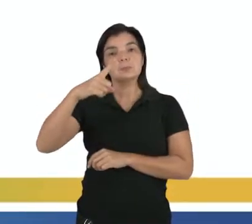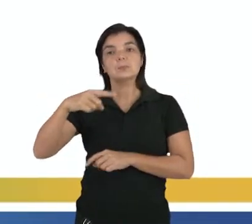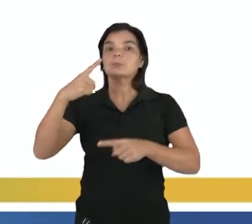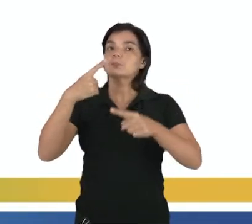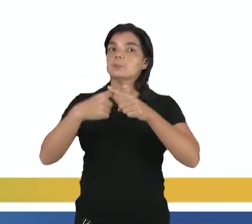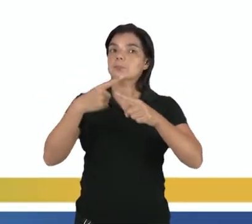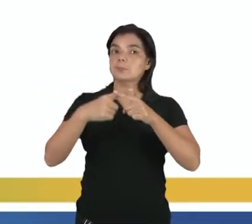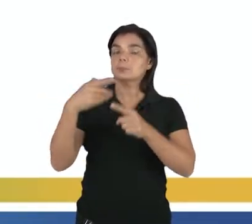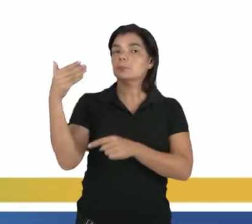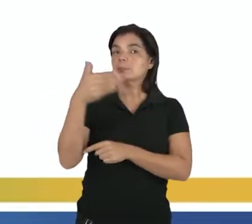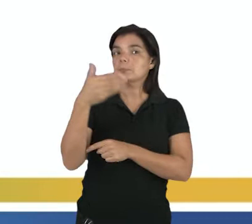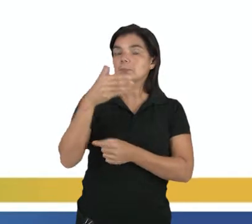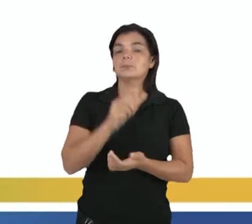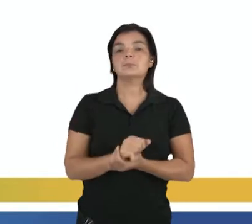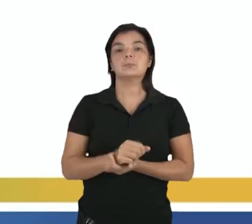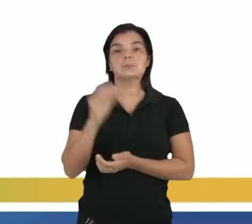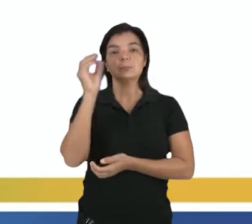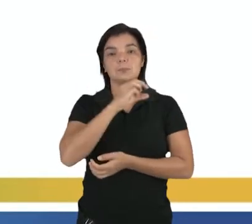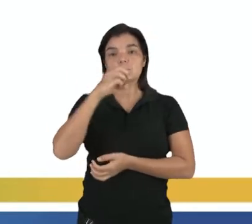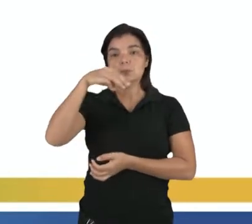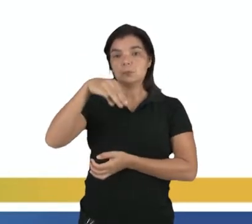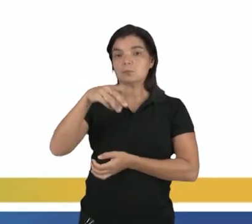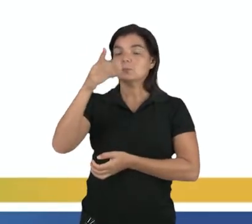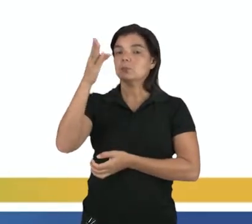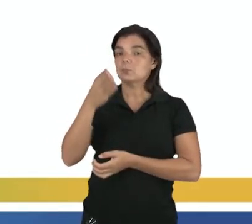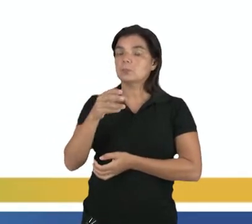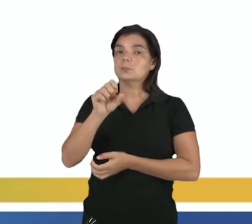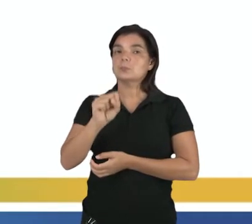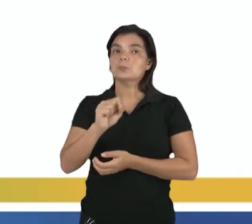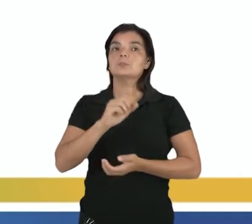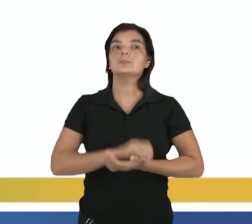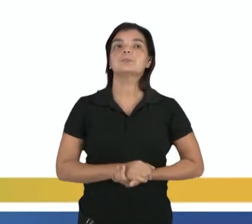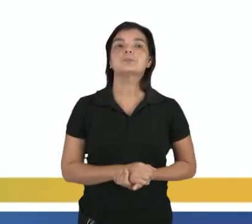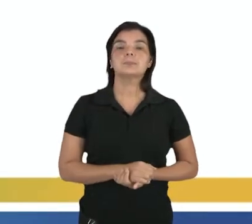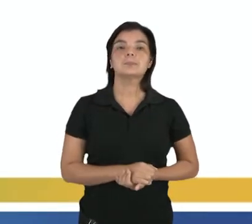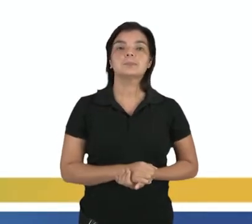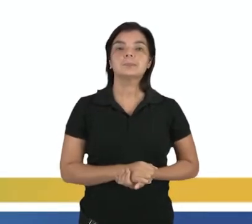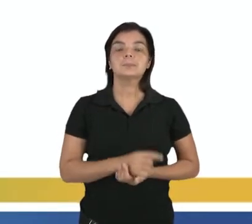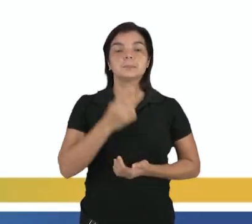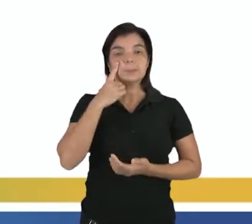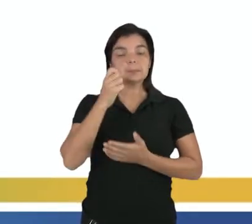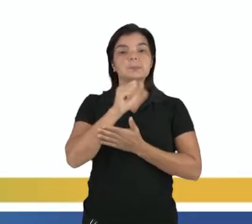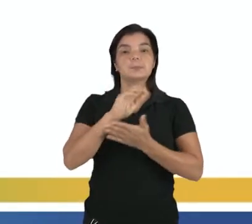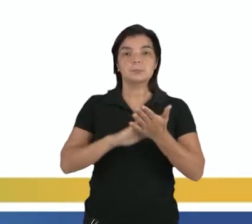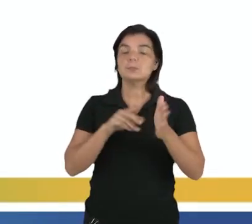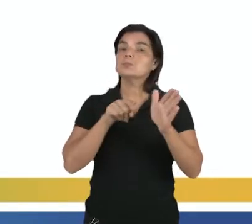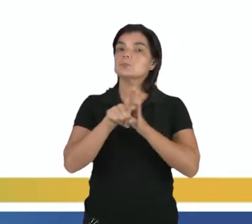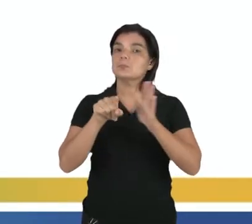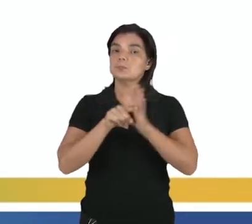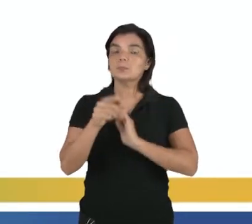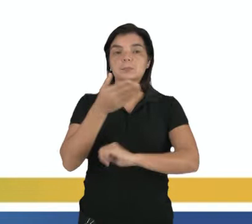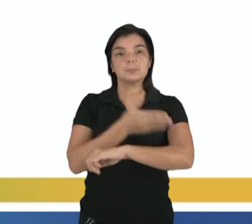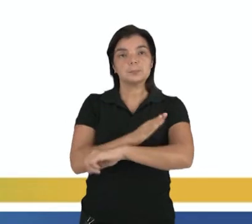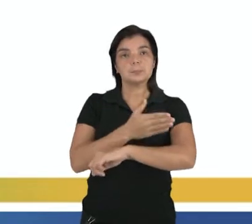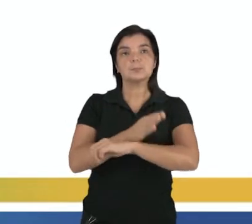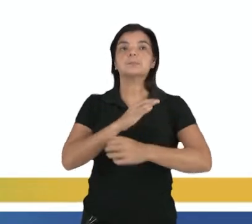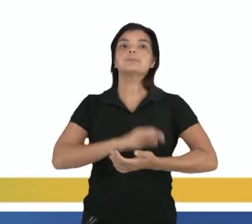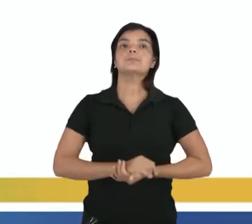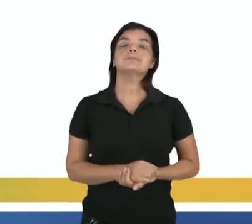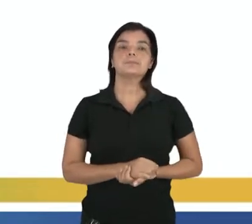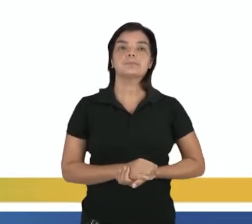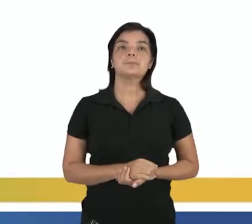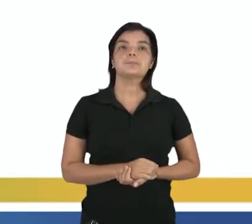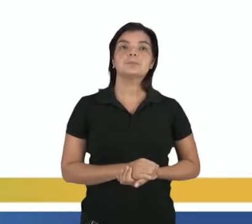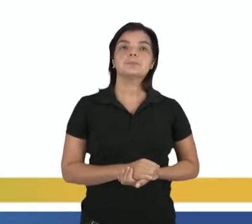pela frequência. Lembrando que isso a velocidade em metros por segundo. Vamos fazer aqui algumas questões para treinar sobre isso, tá.